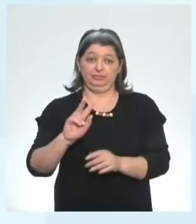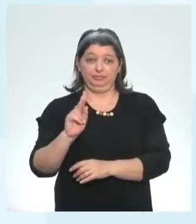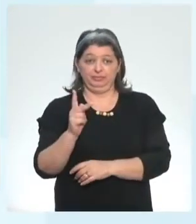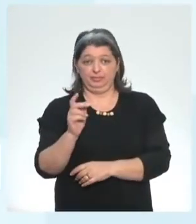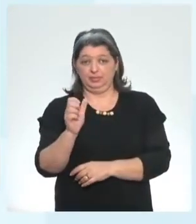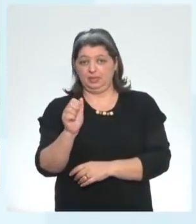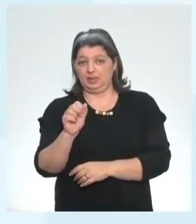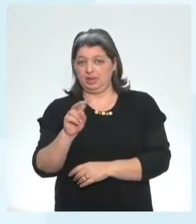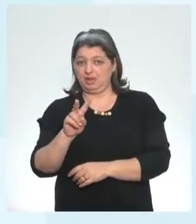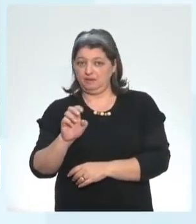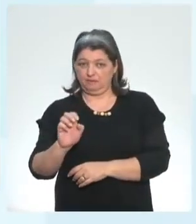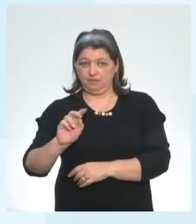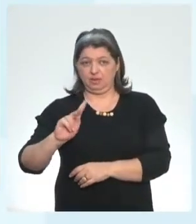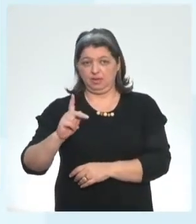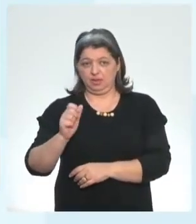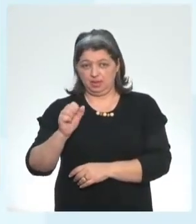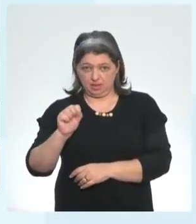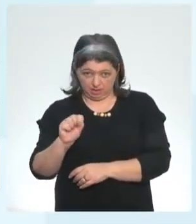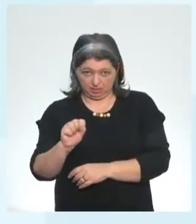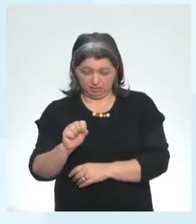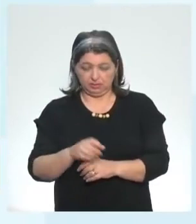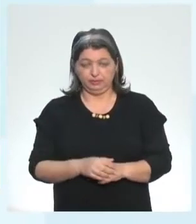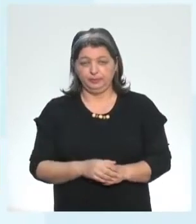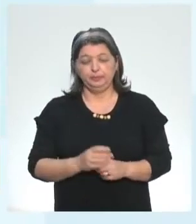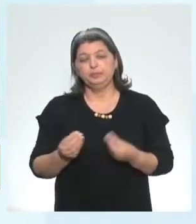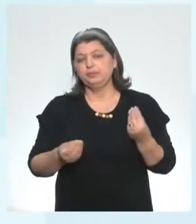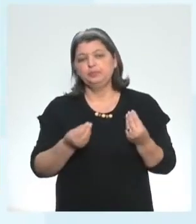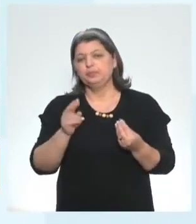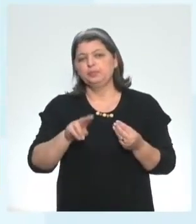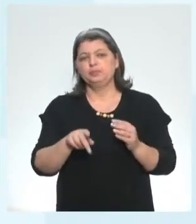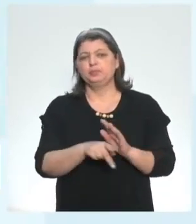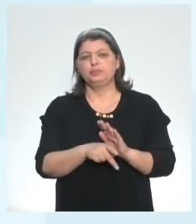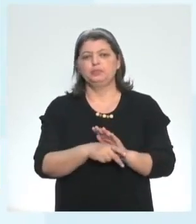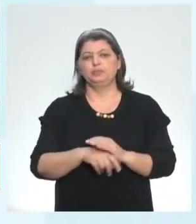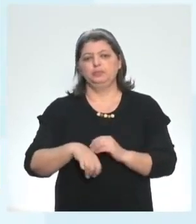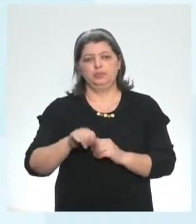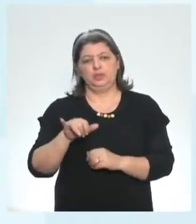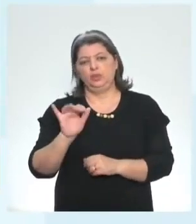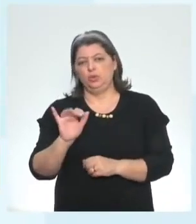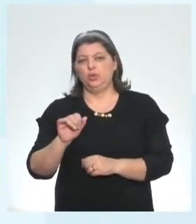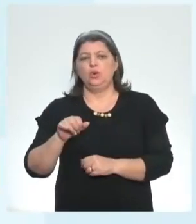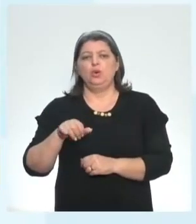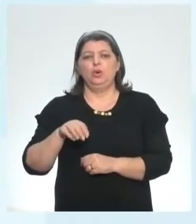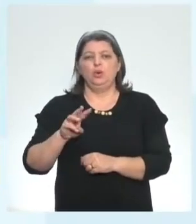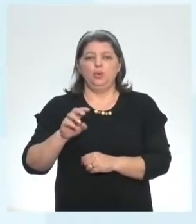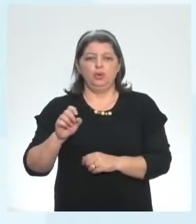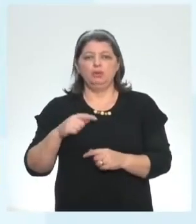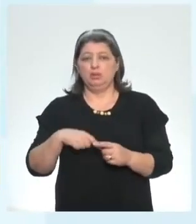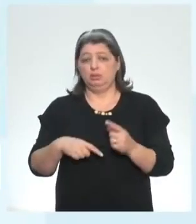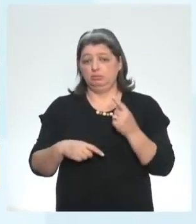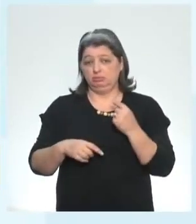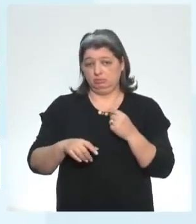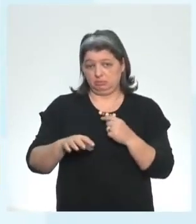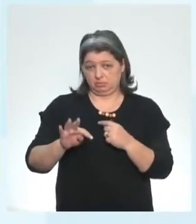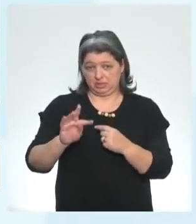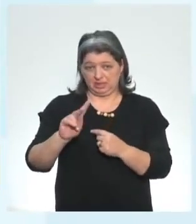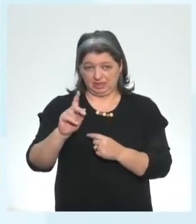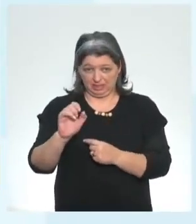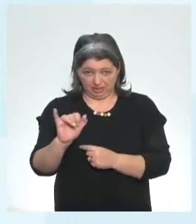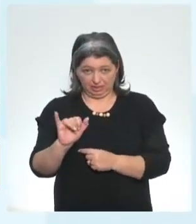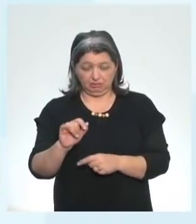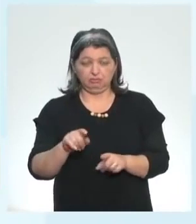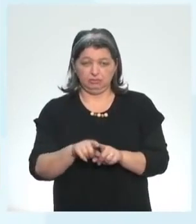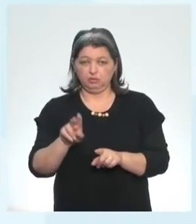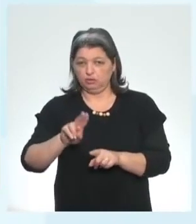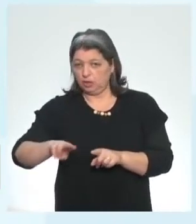have, has o acontece? com I, you, we, and they a gente vai usar o have